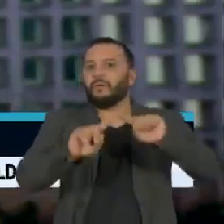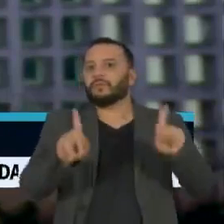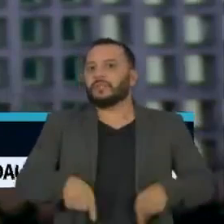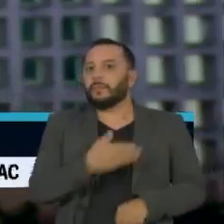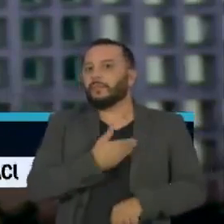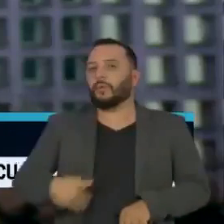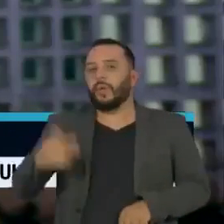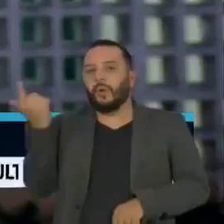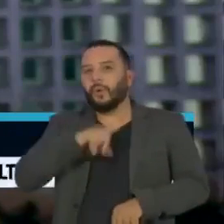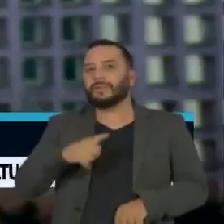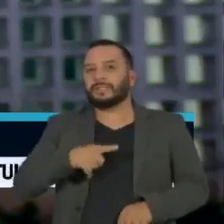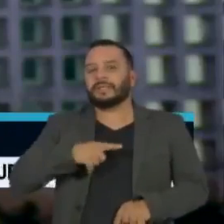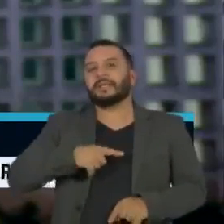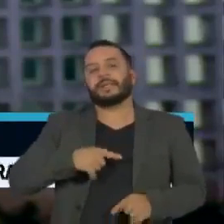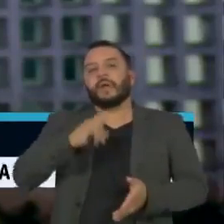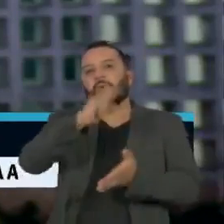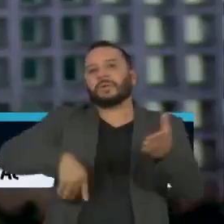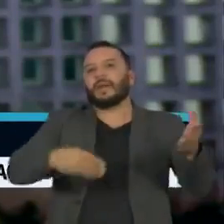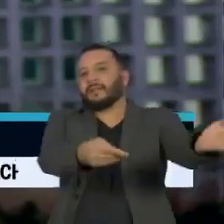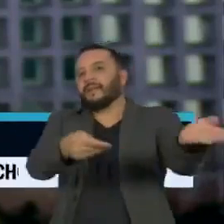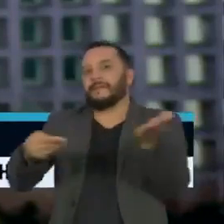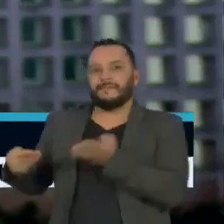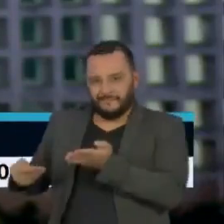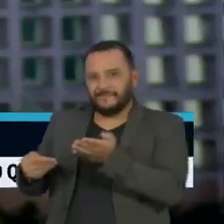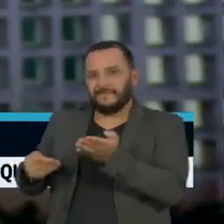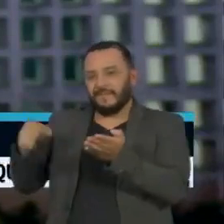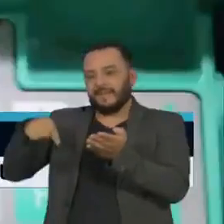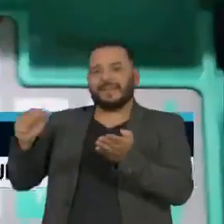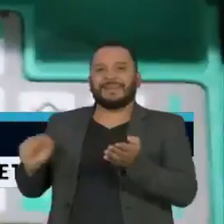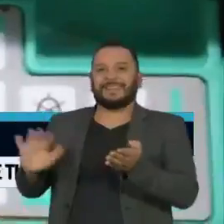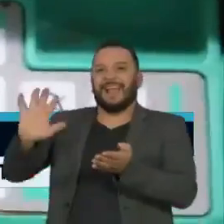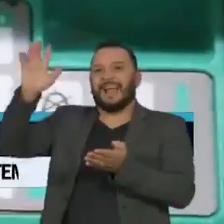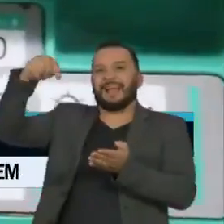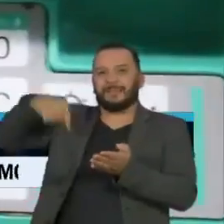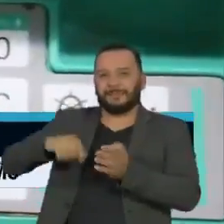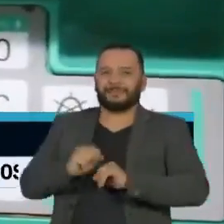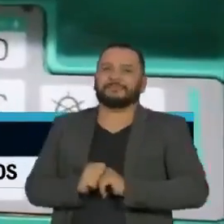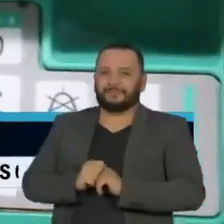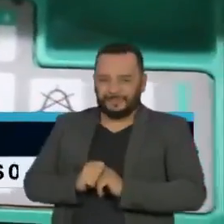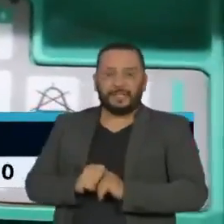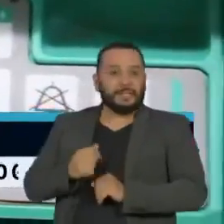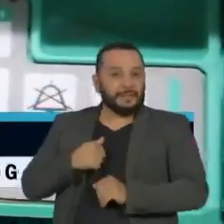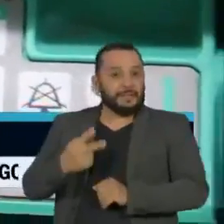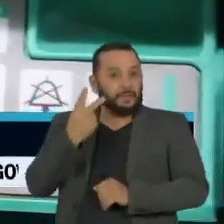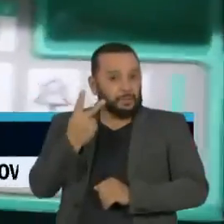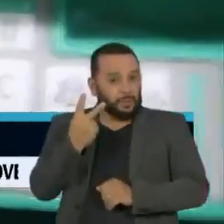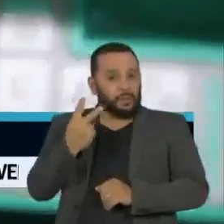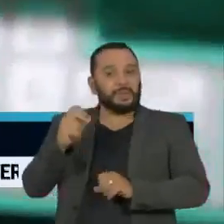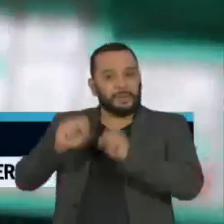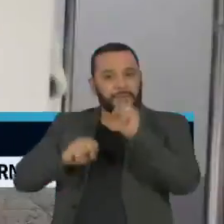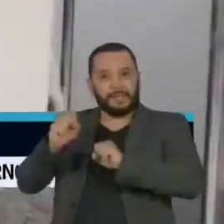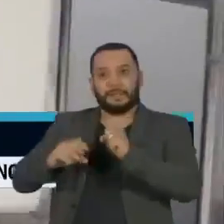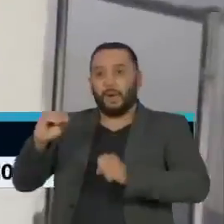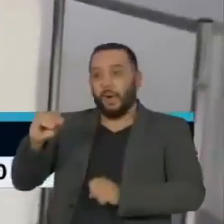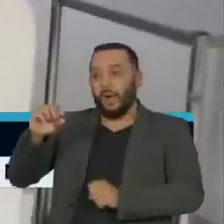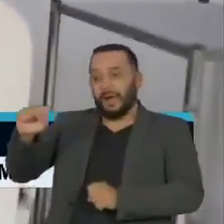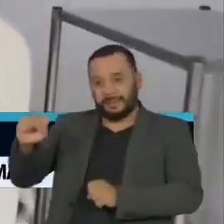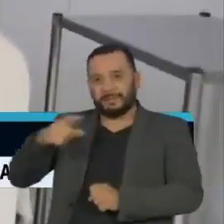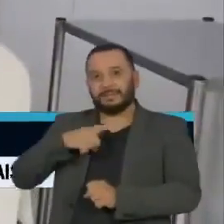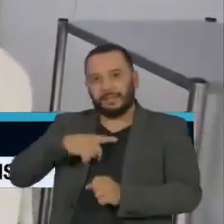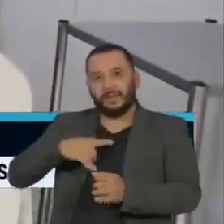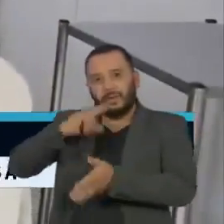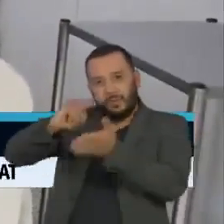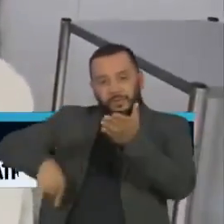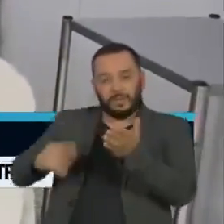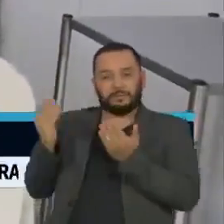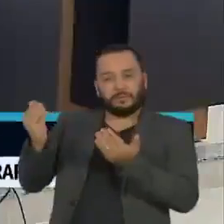a fim de conseguir os contratos, que, em geral, eram superfaturados. Pelo menos duas organizações tinham contratos suspeitos, tanto no interior de